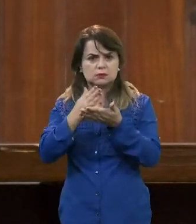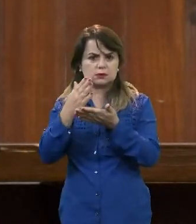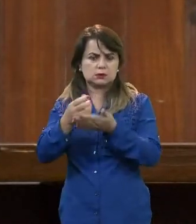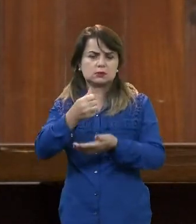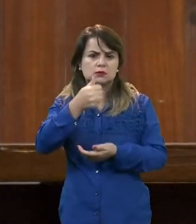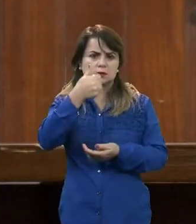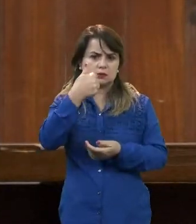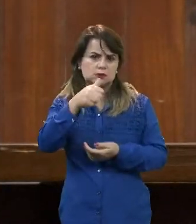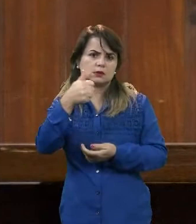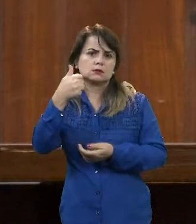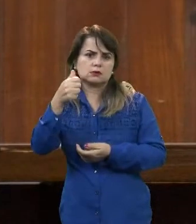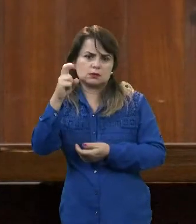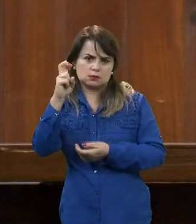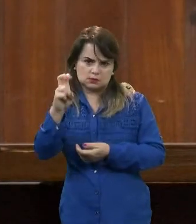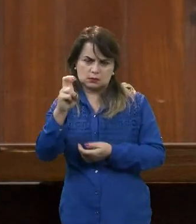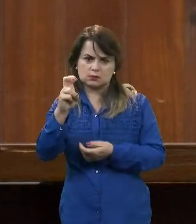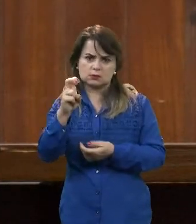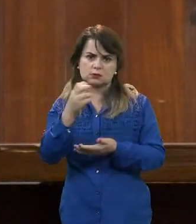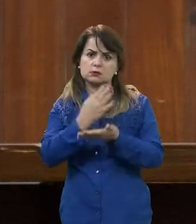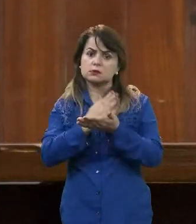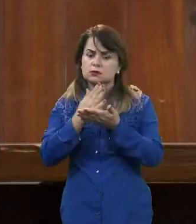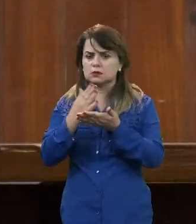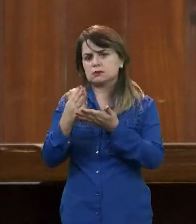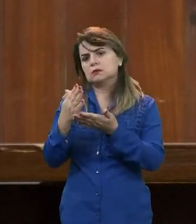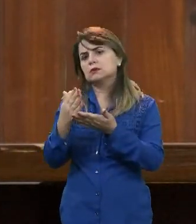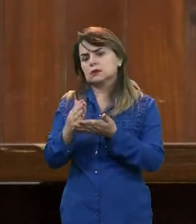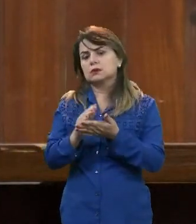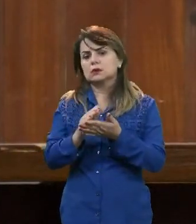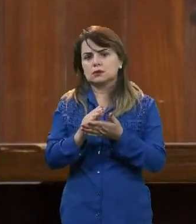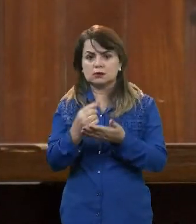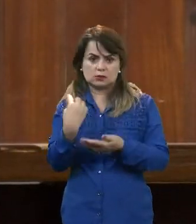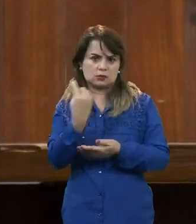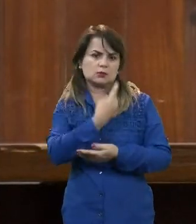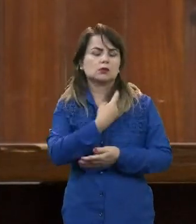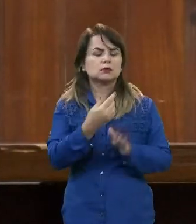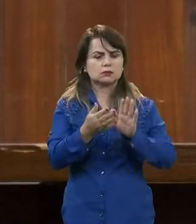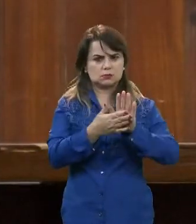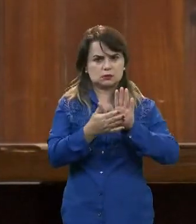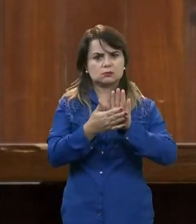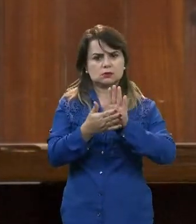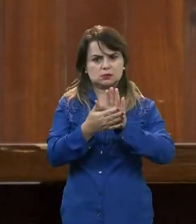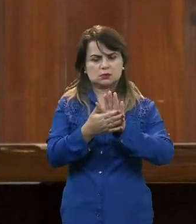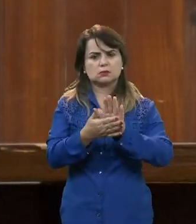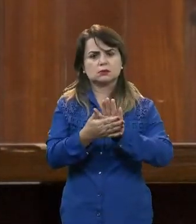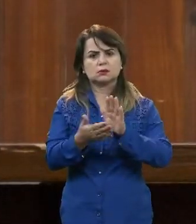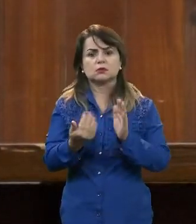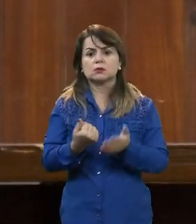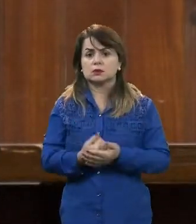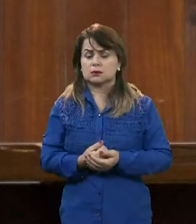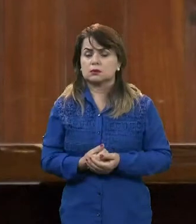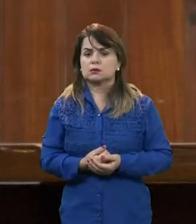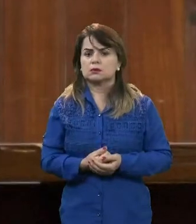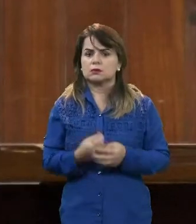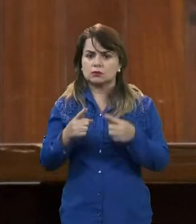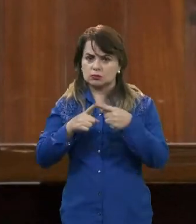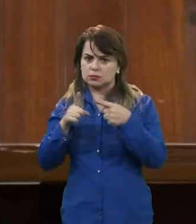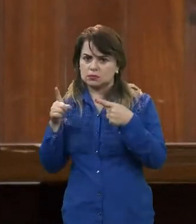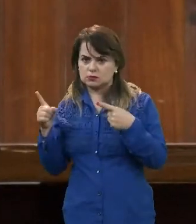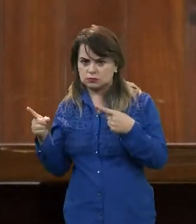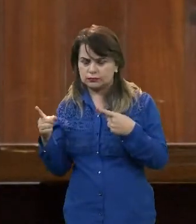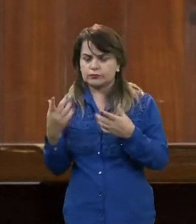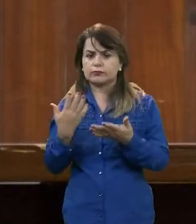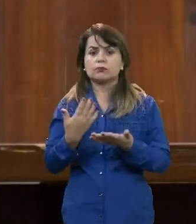Então, essas seriam as nossas proposições dentro desse período. Já